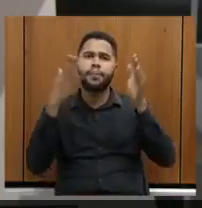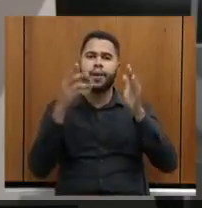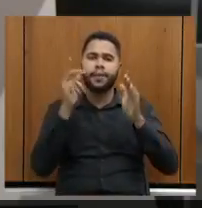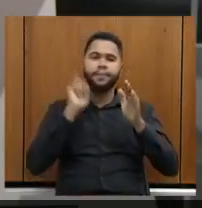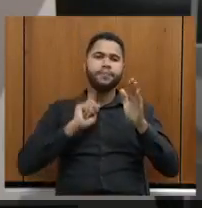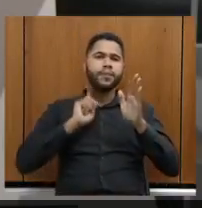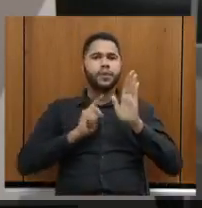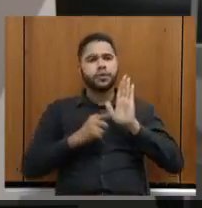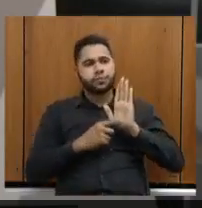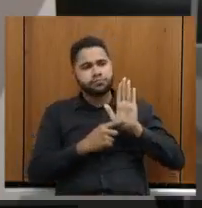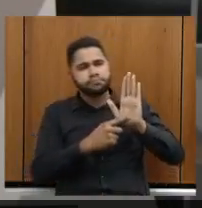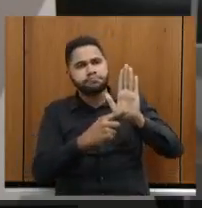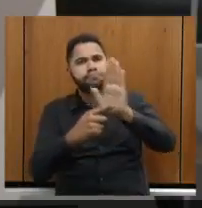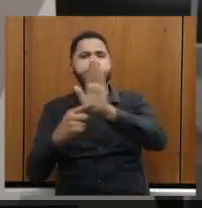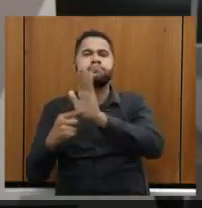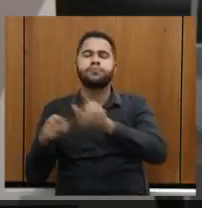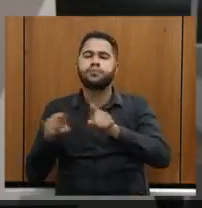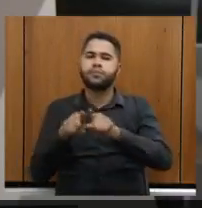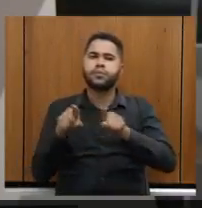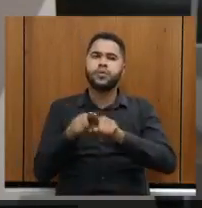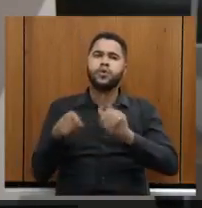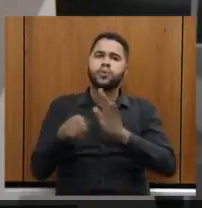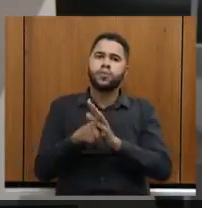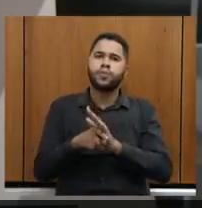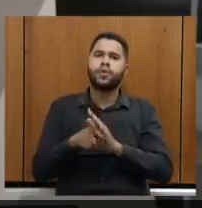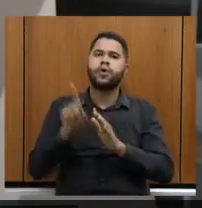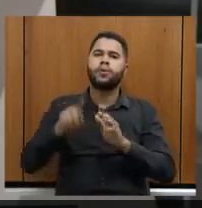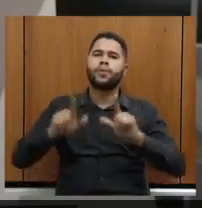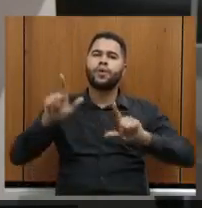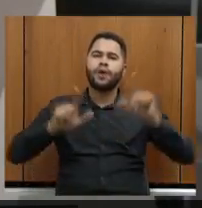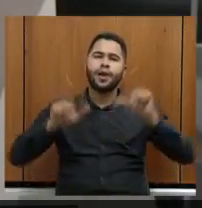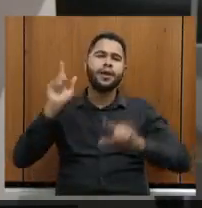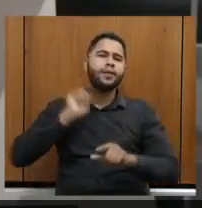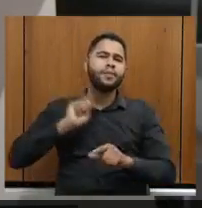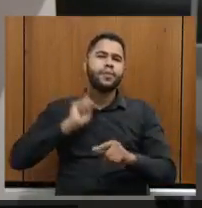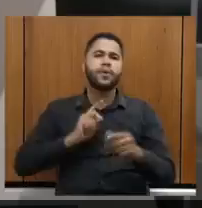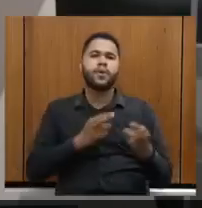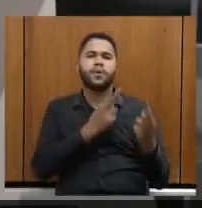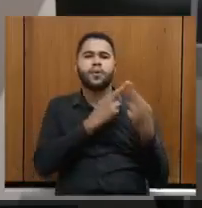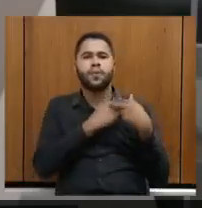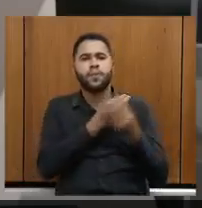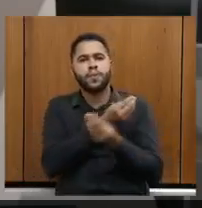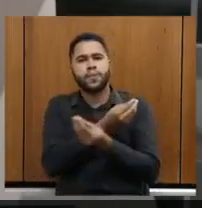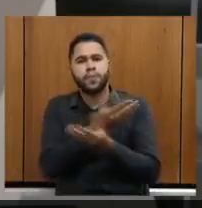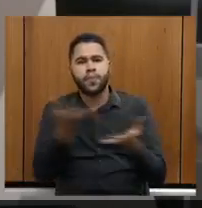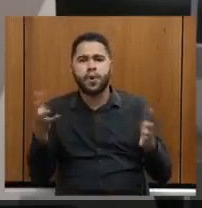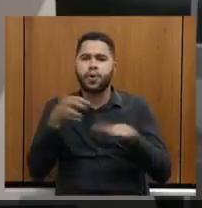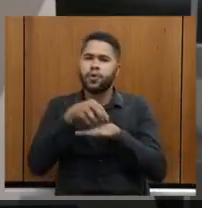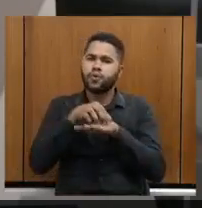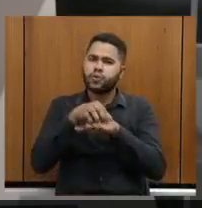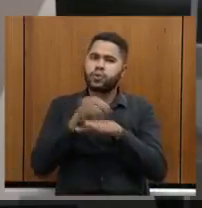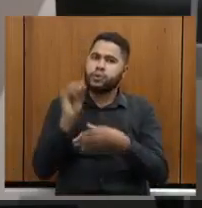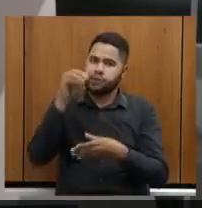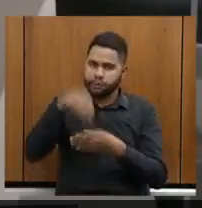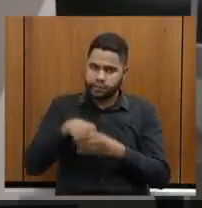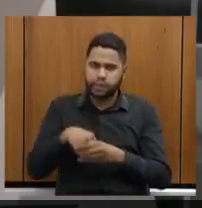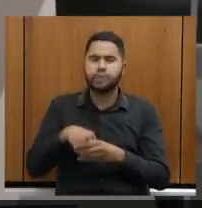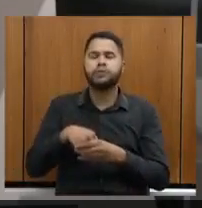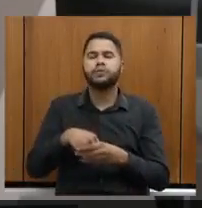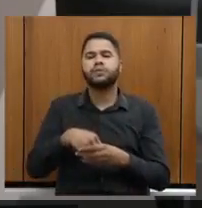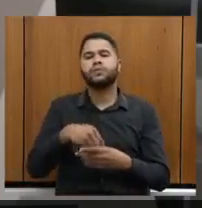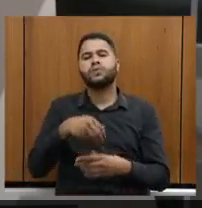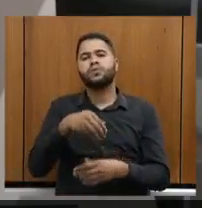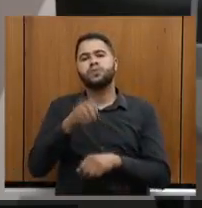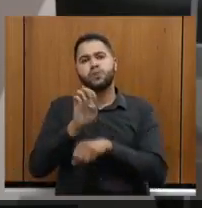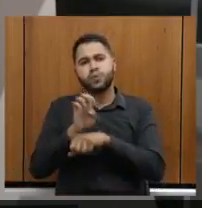Mundo, nós abrimos uma representação da Rede Minas, que tem o papel de promover o turismo dentro do Estado, no Brasil e no